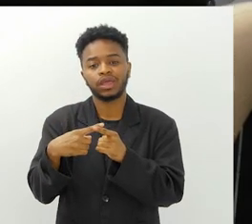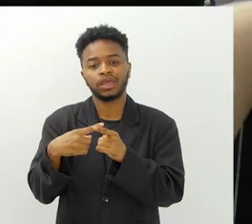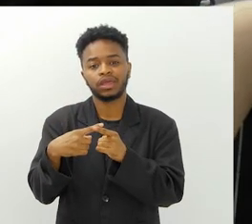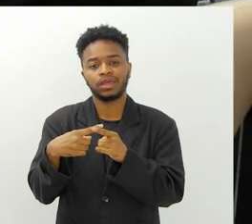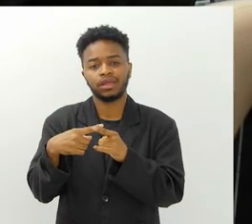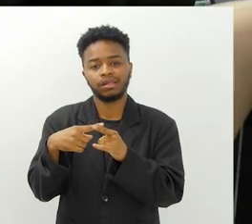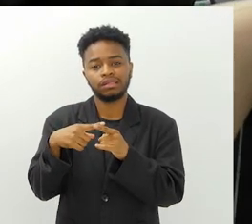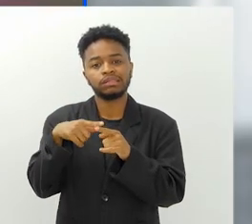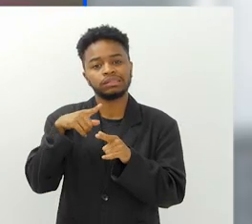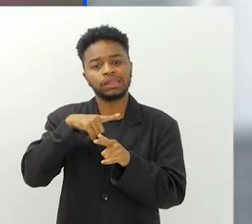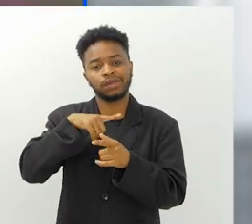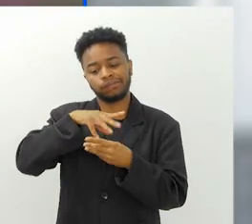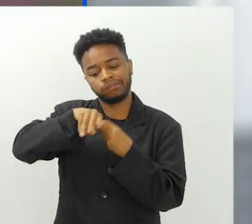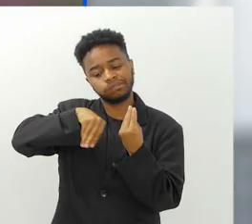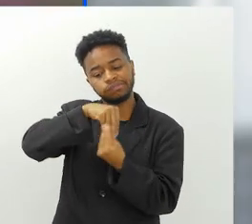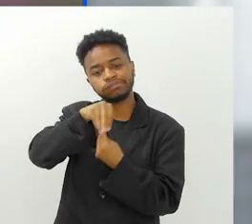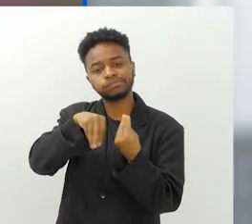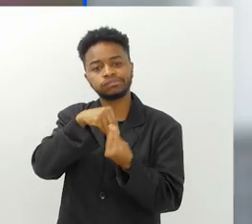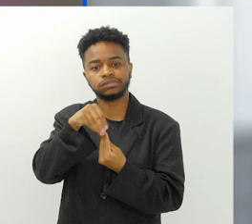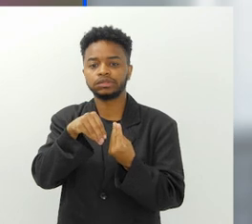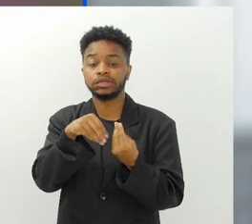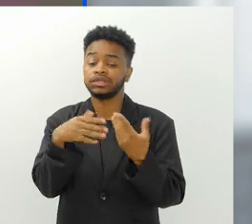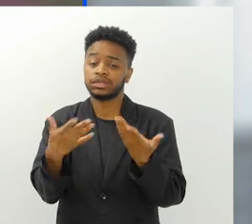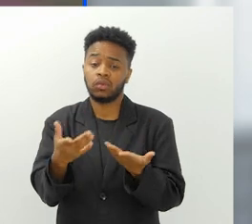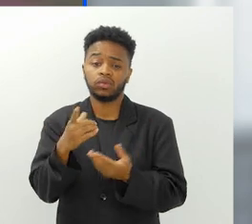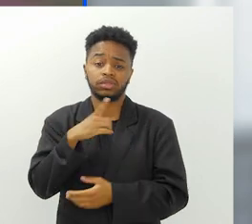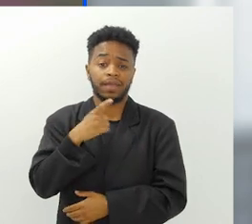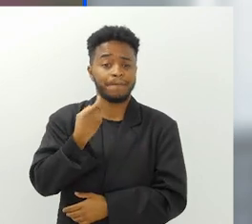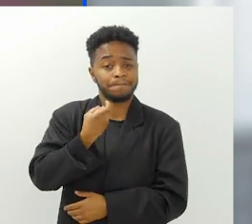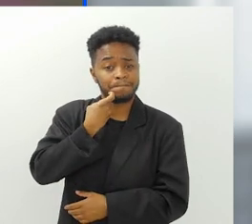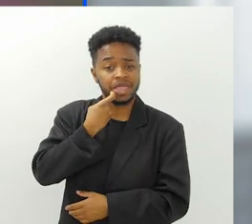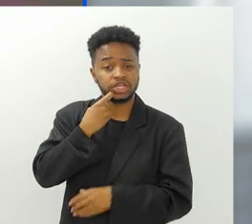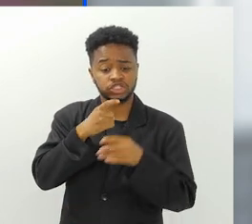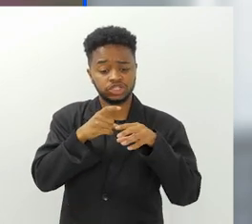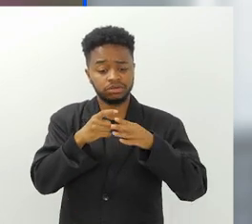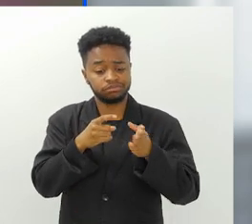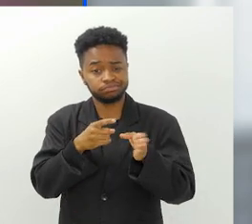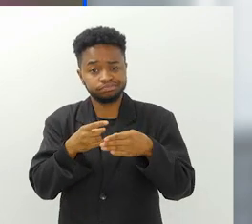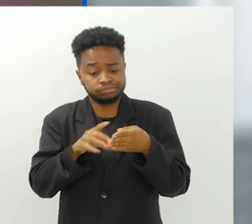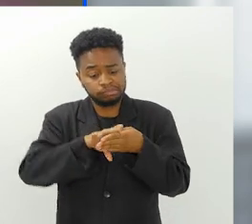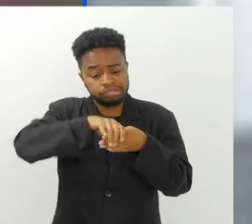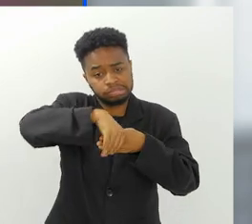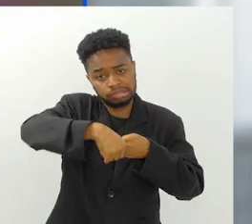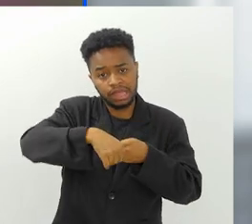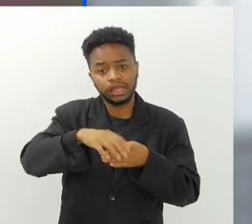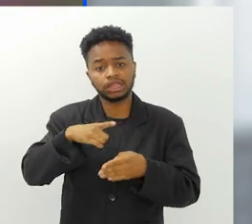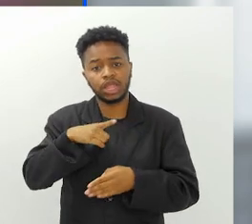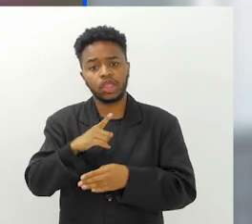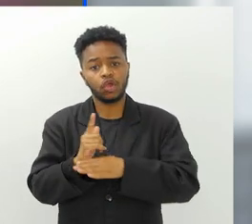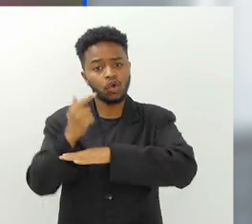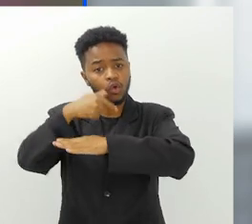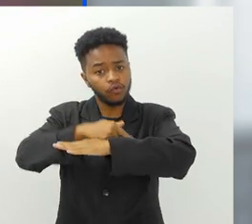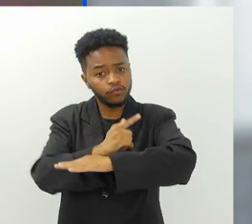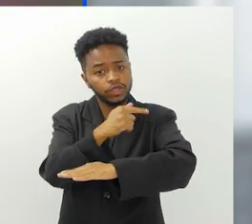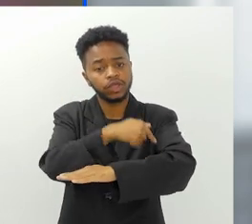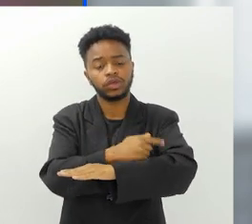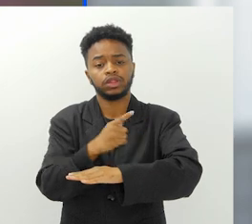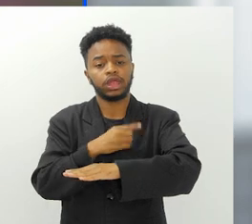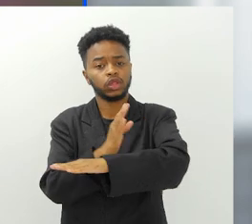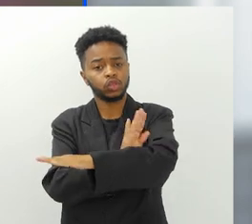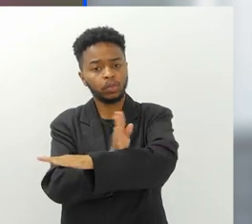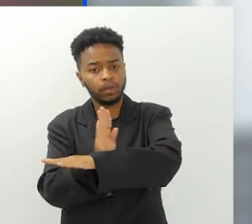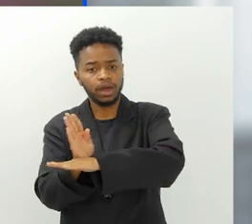embaraçam nesses organismos. Então, você tem peixes, você tem golfinhos, você tem